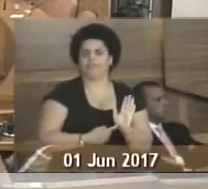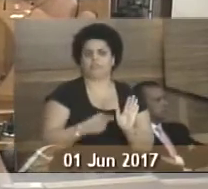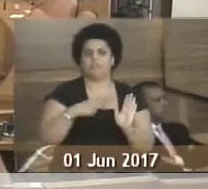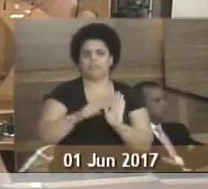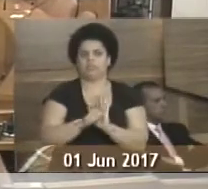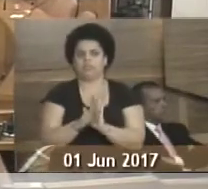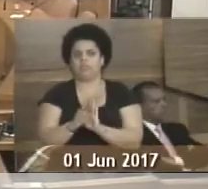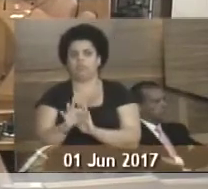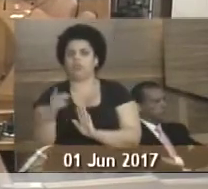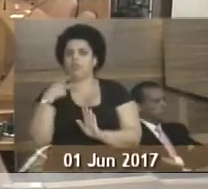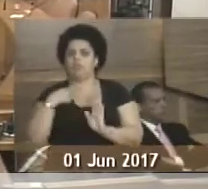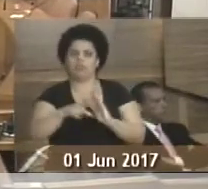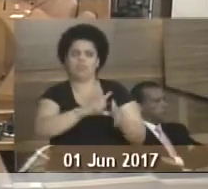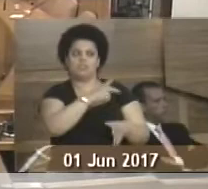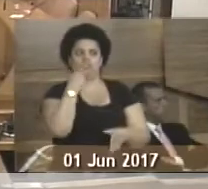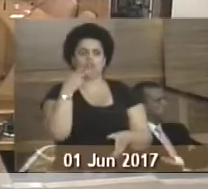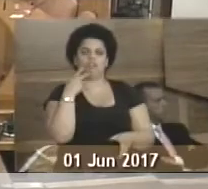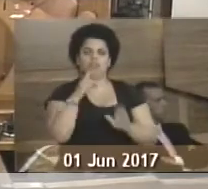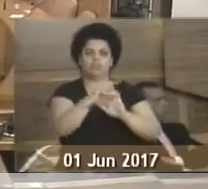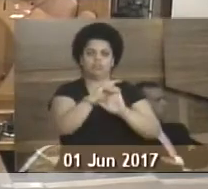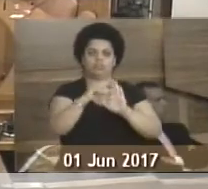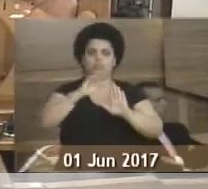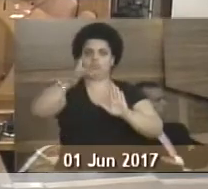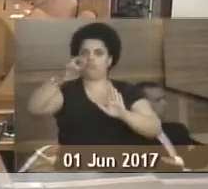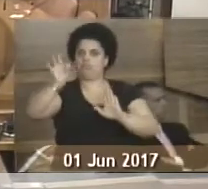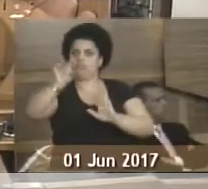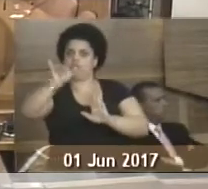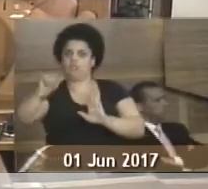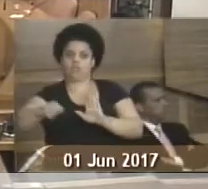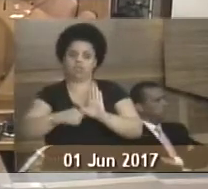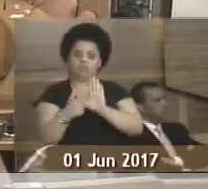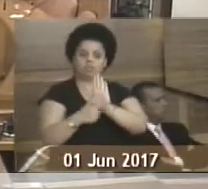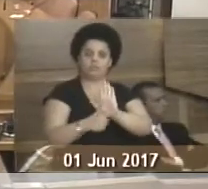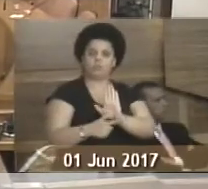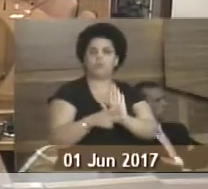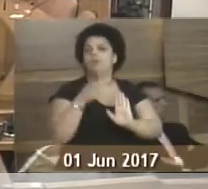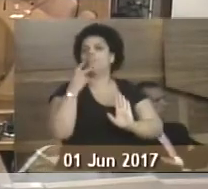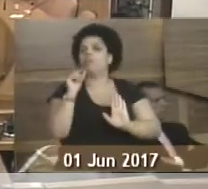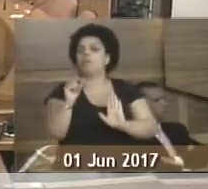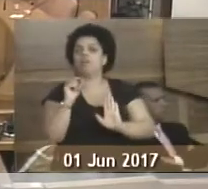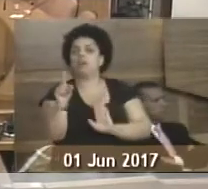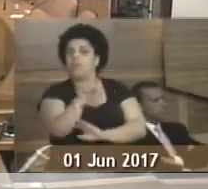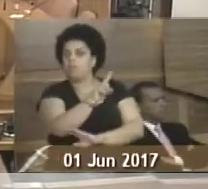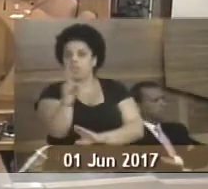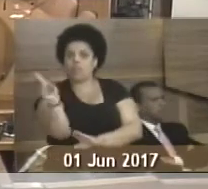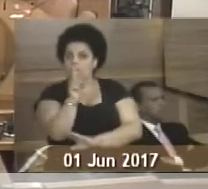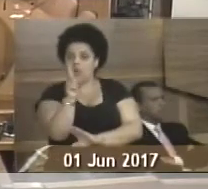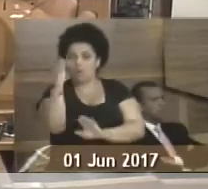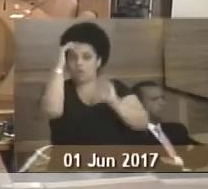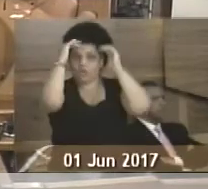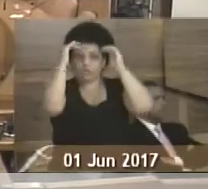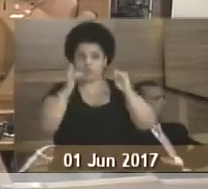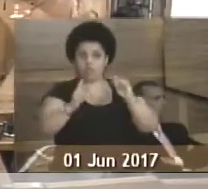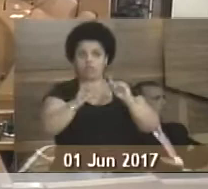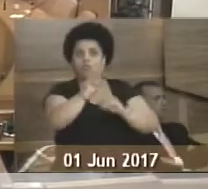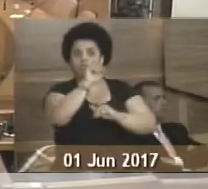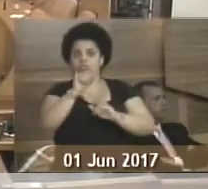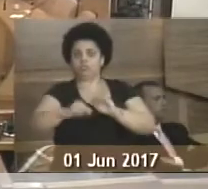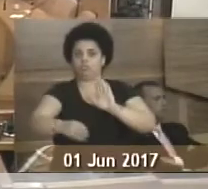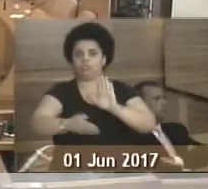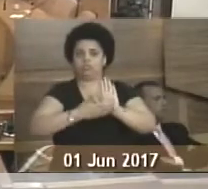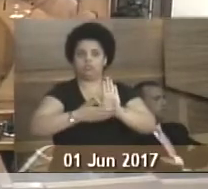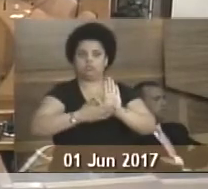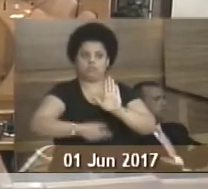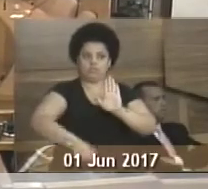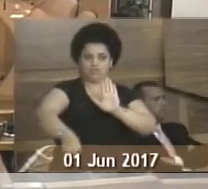179, eu falei aqui no parágrafo 1º, dá os 10 dias. E no parágrafo 2º, ele diz o seguinte, o não cumprimento do prazo estipulado no parágrafo